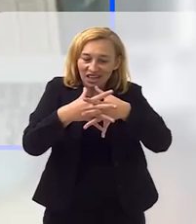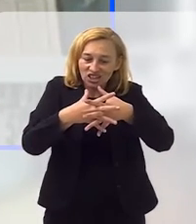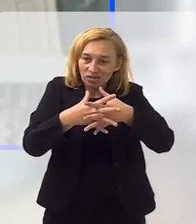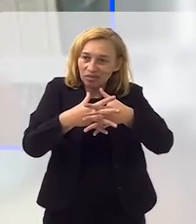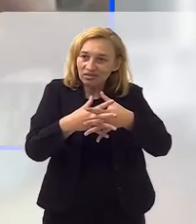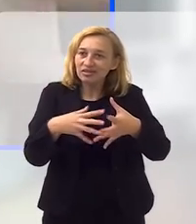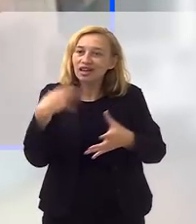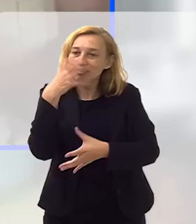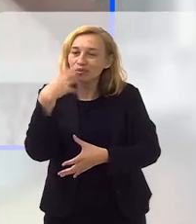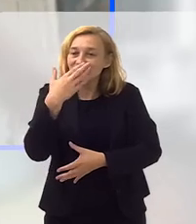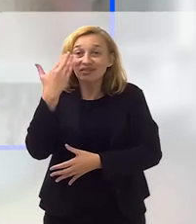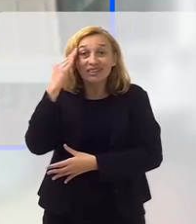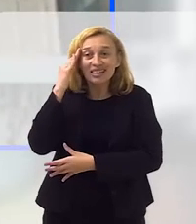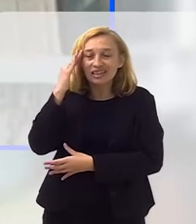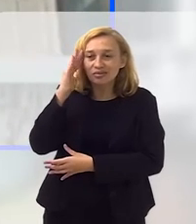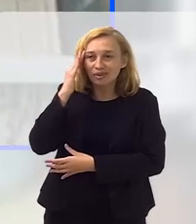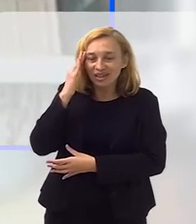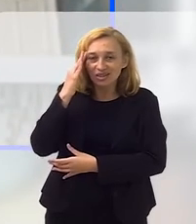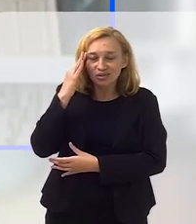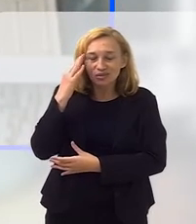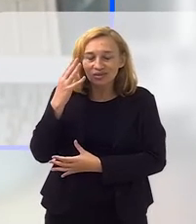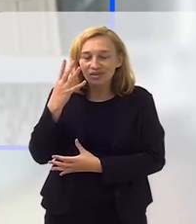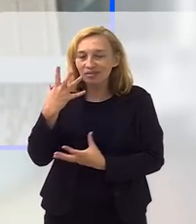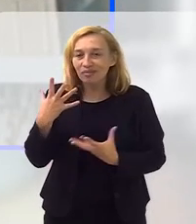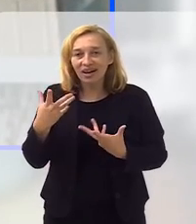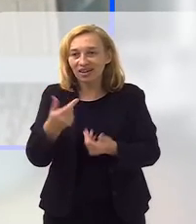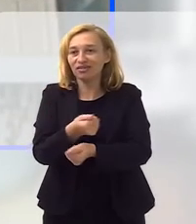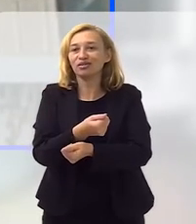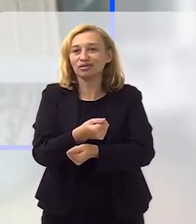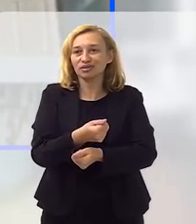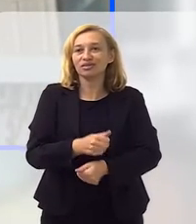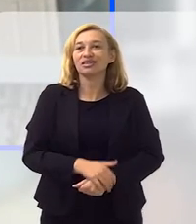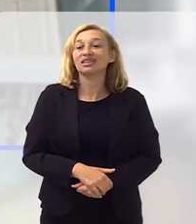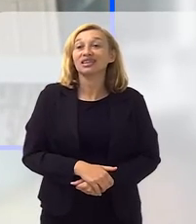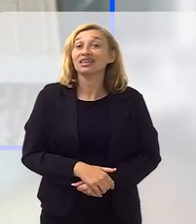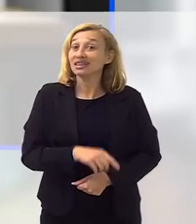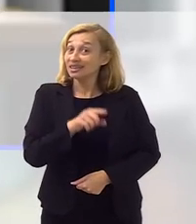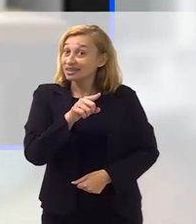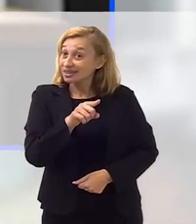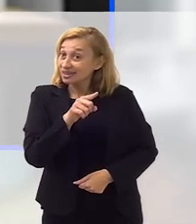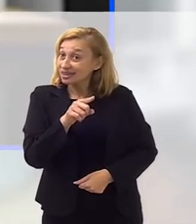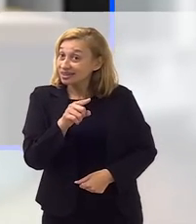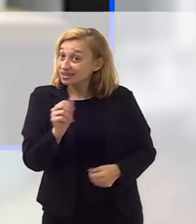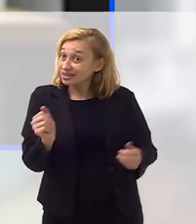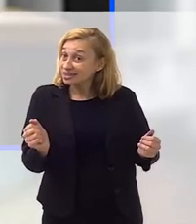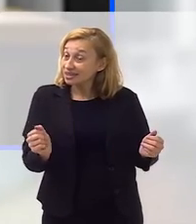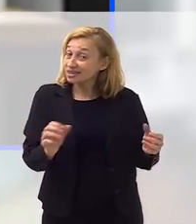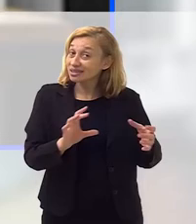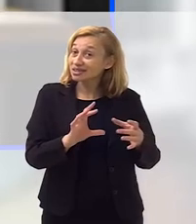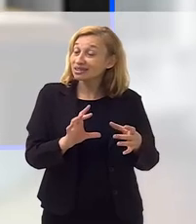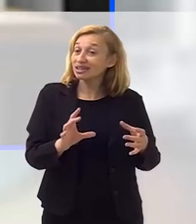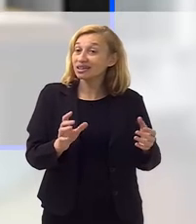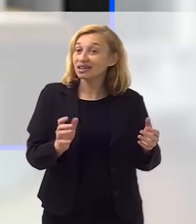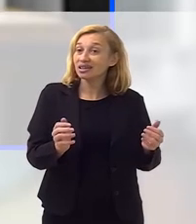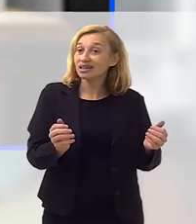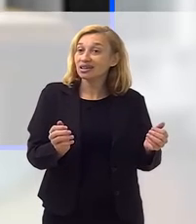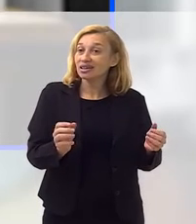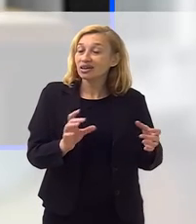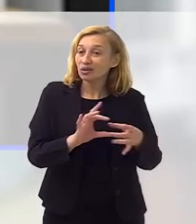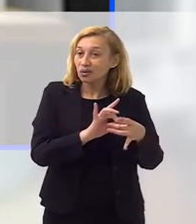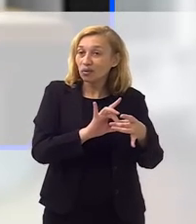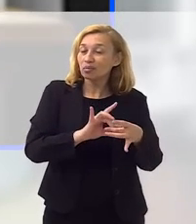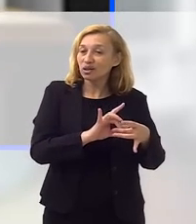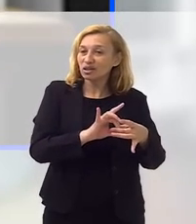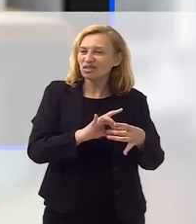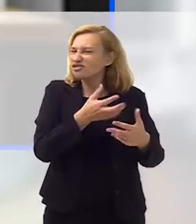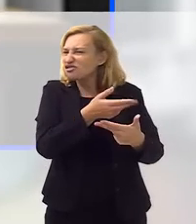entre os dois, que, né, eles diziam que era um entendimento sobrenatural entre eles. Não, e dessa parceria surgiram